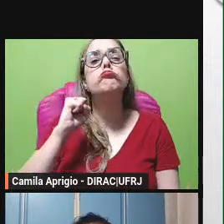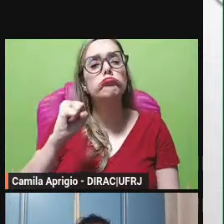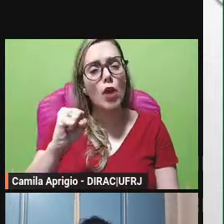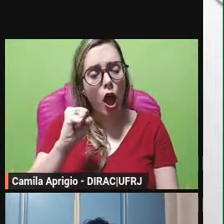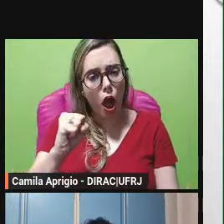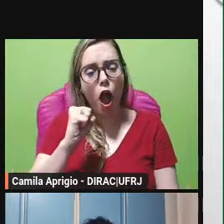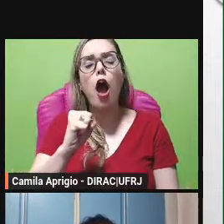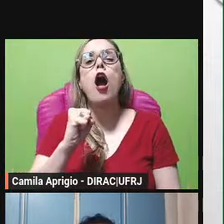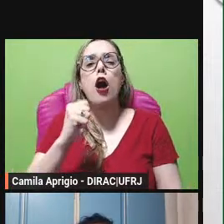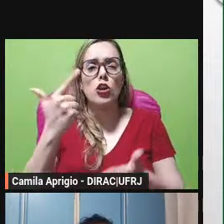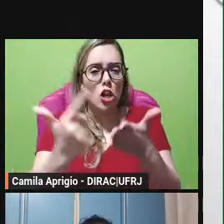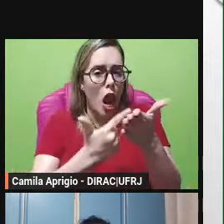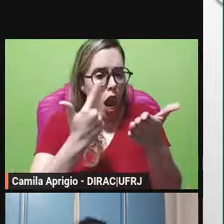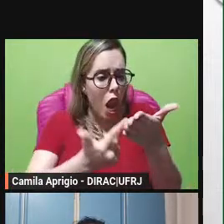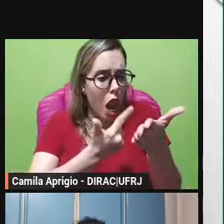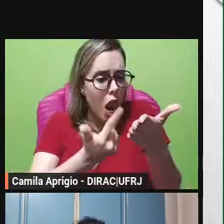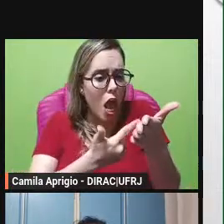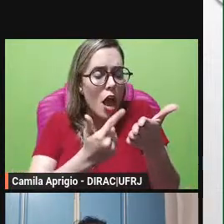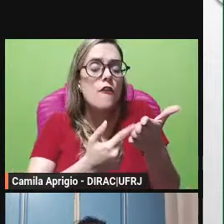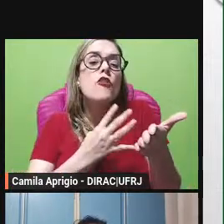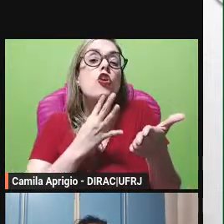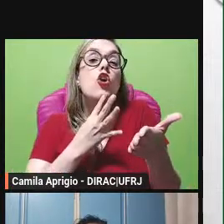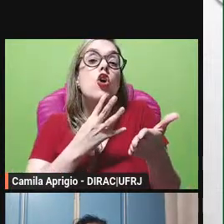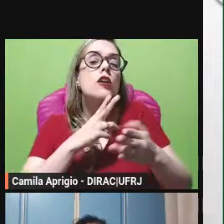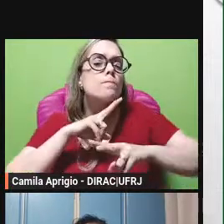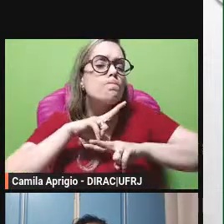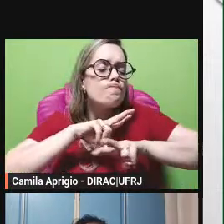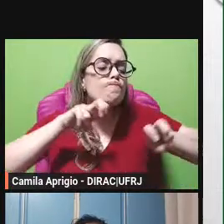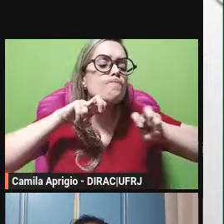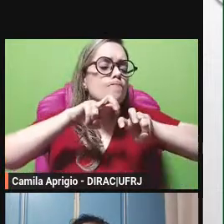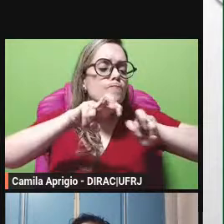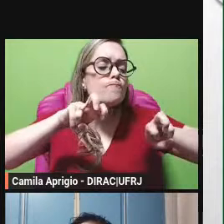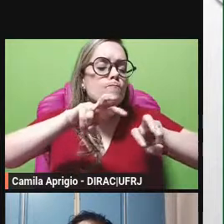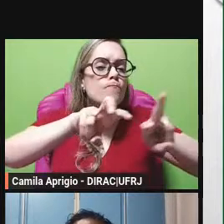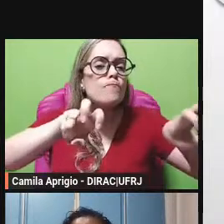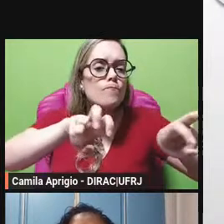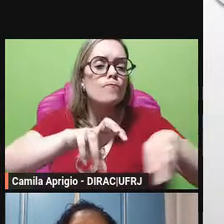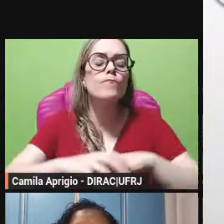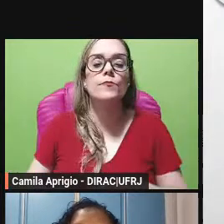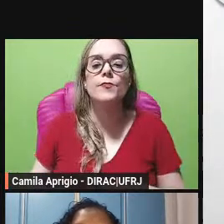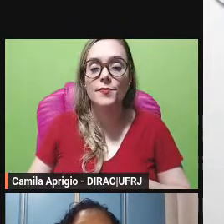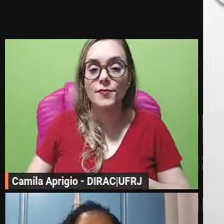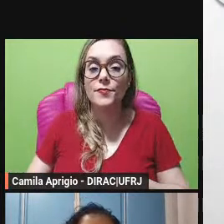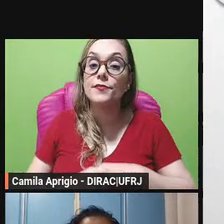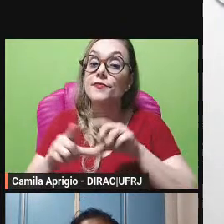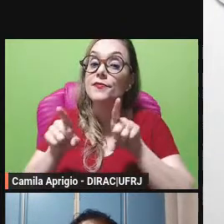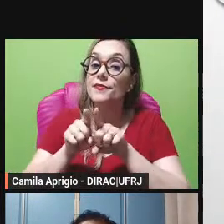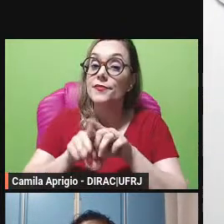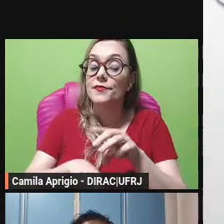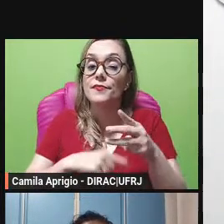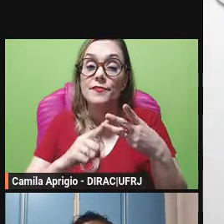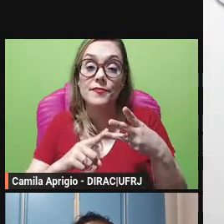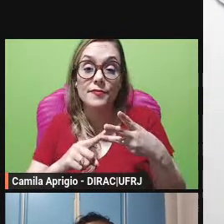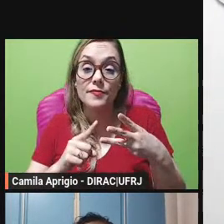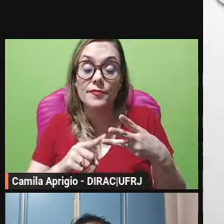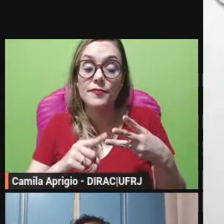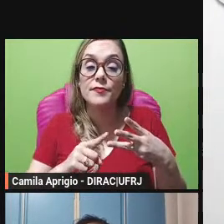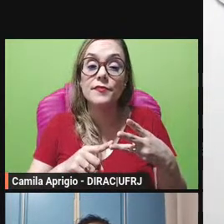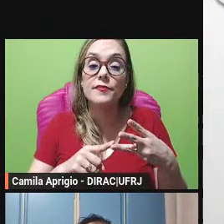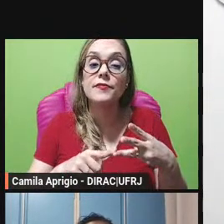para conhecer slide seguinte temos também essa interessante edição das